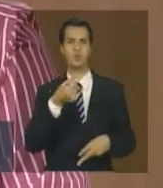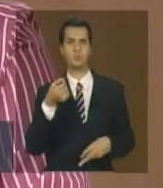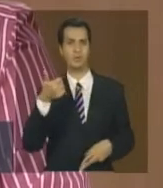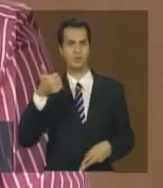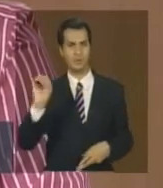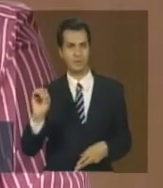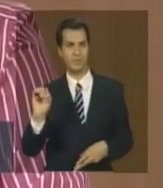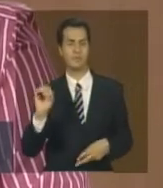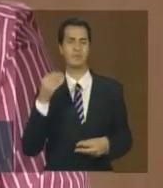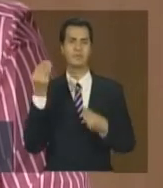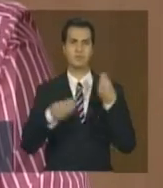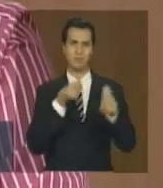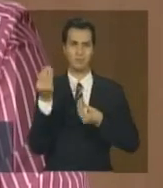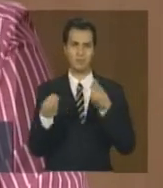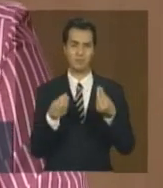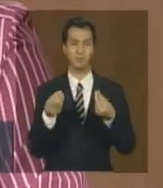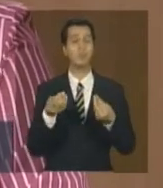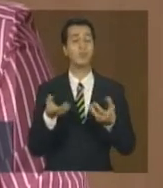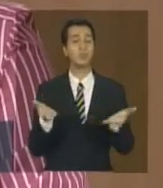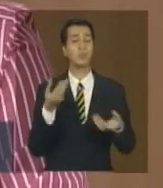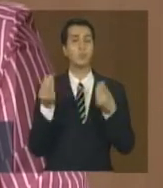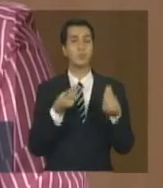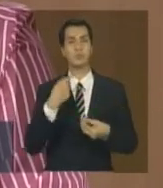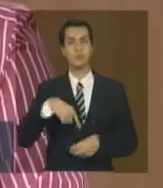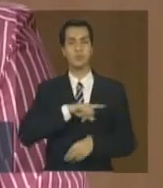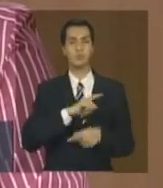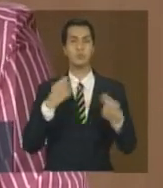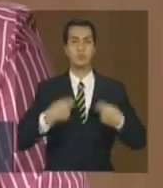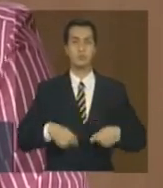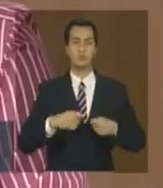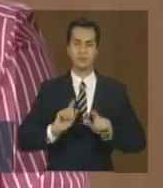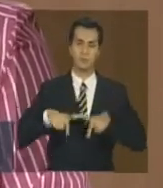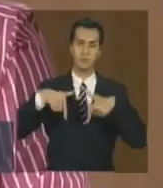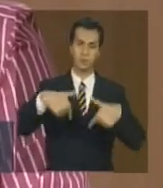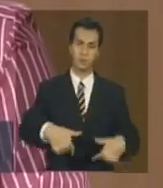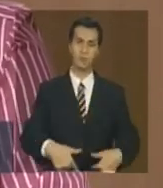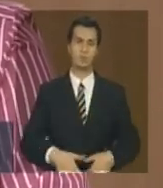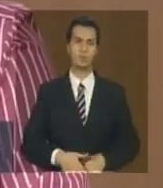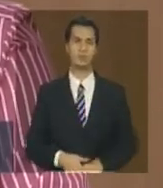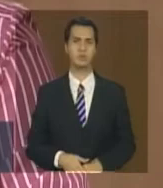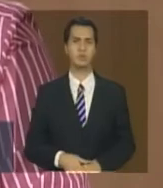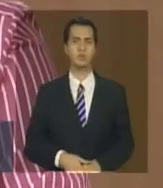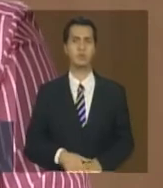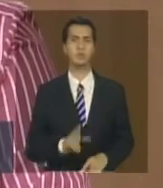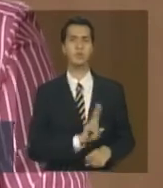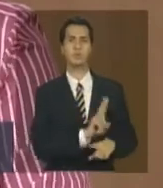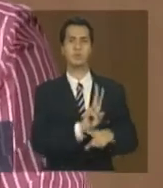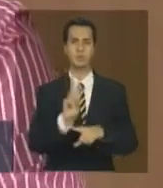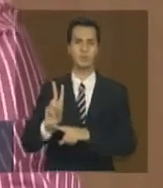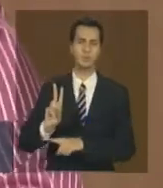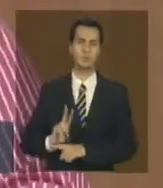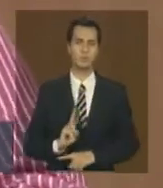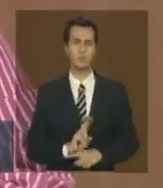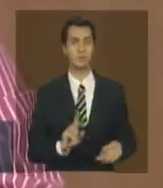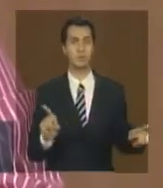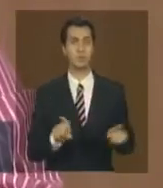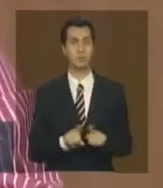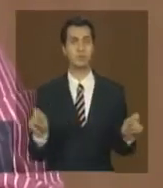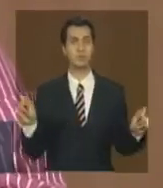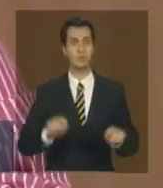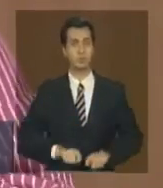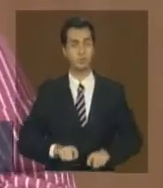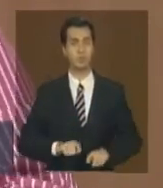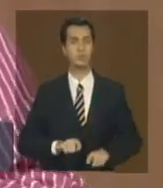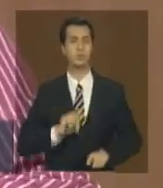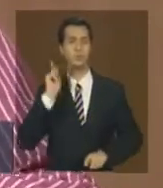o que vai ser necessário para a gente empreender ainda mais esforço mais esforço para monitorar e poder com isso aplicar